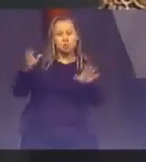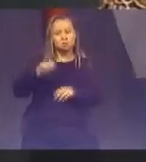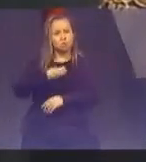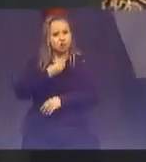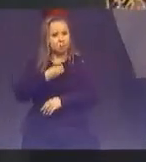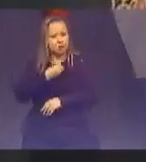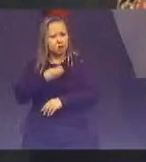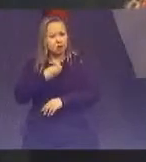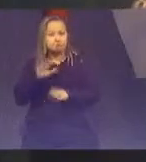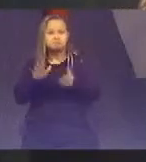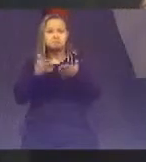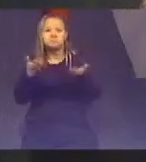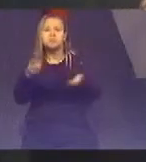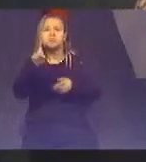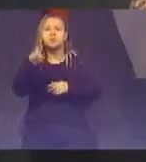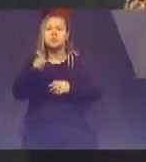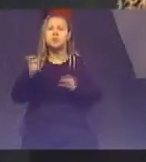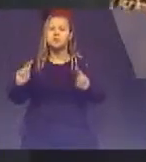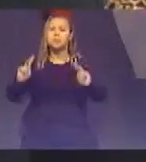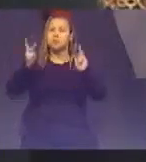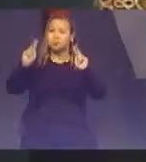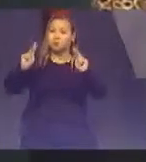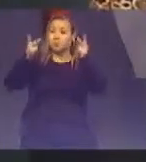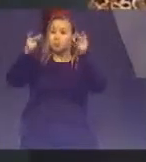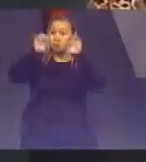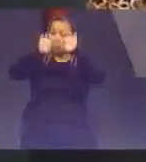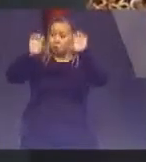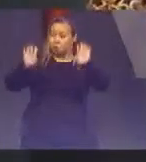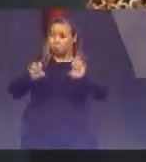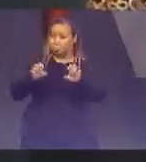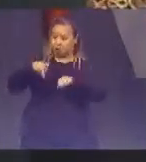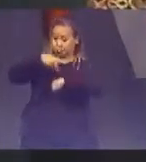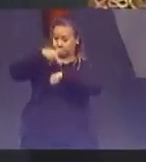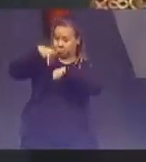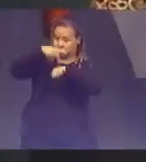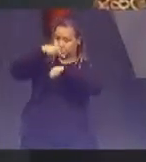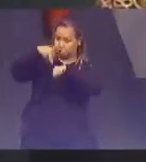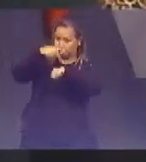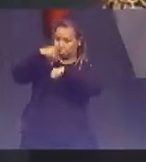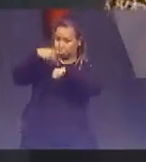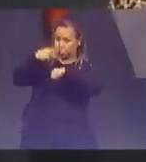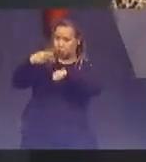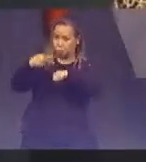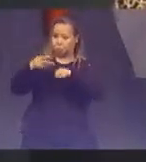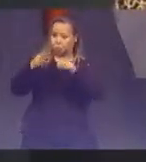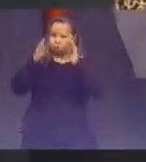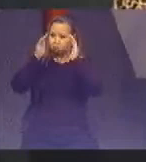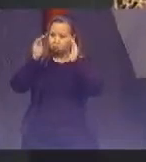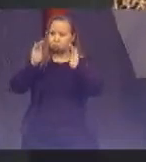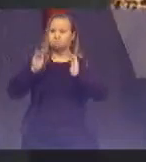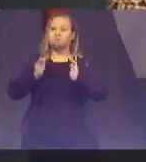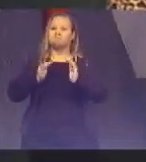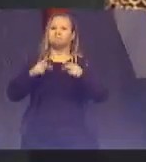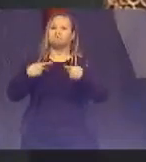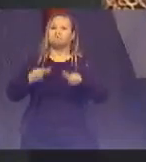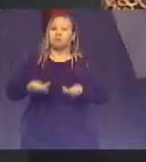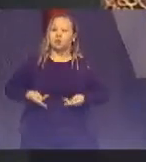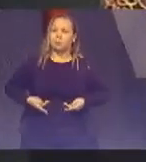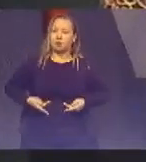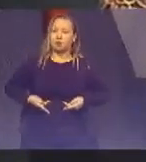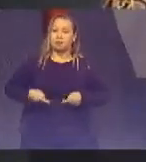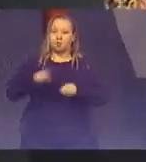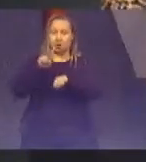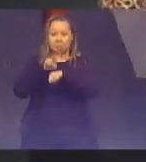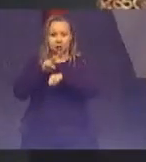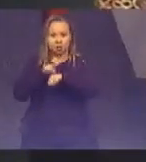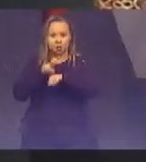quais são os valores que o sistema de nações civilizadas do mundo moderno defendem atualmente,